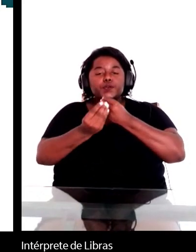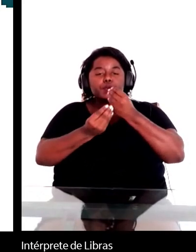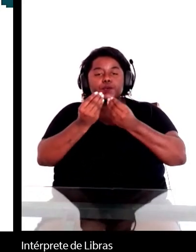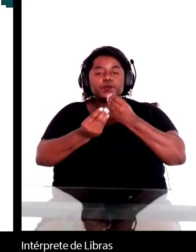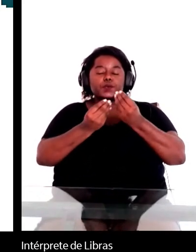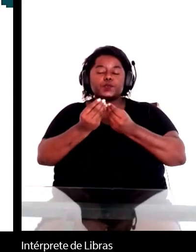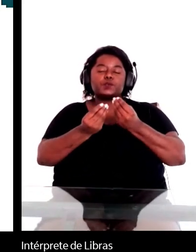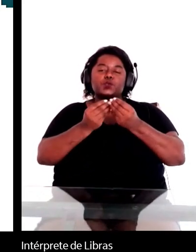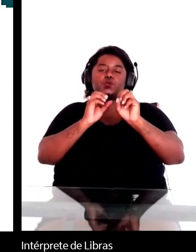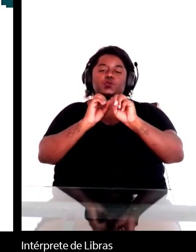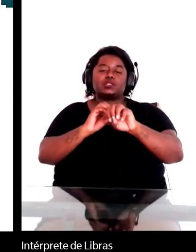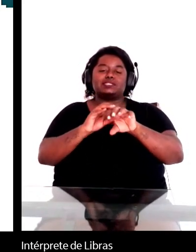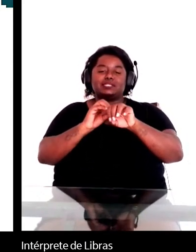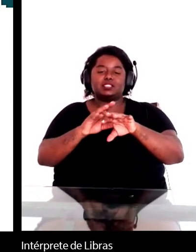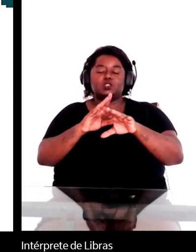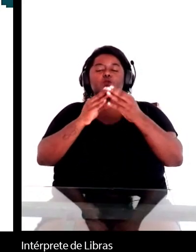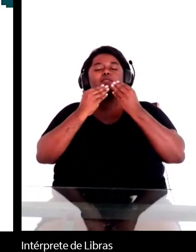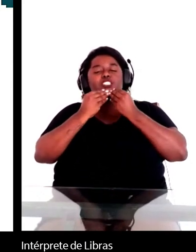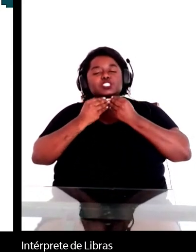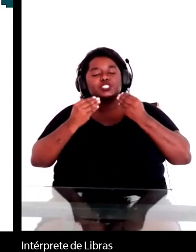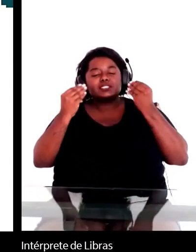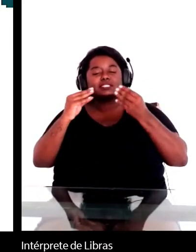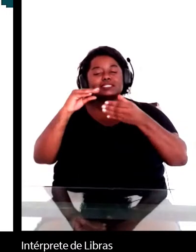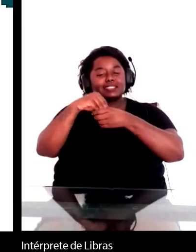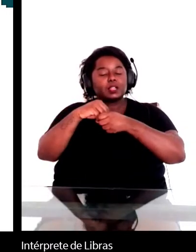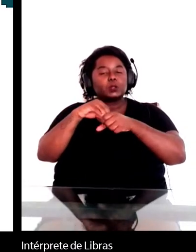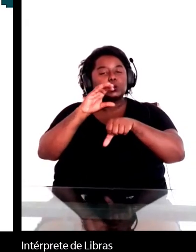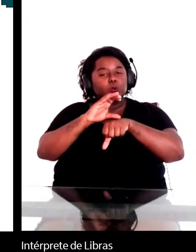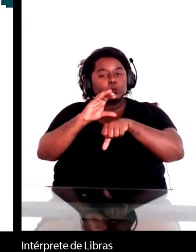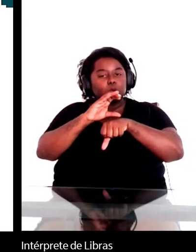Machado de Assis nos cursos é o interesse crescente